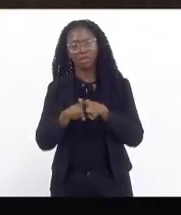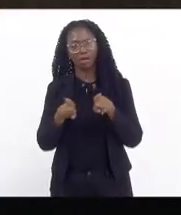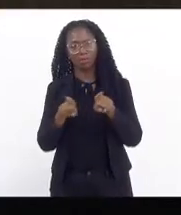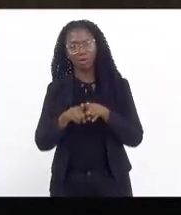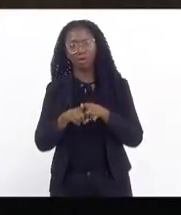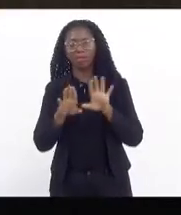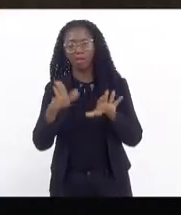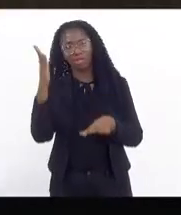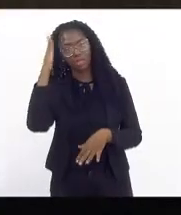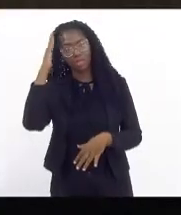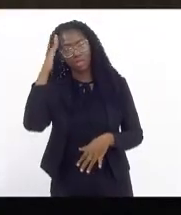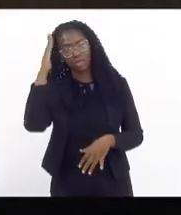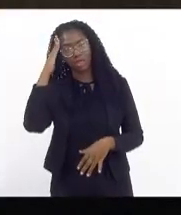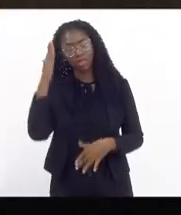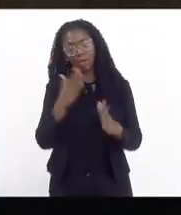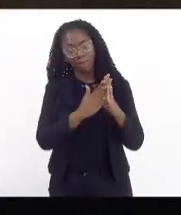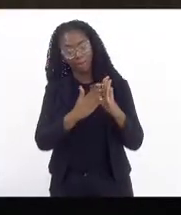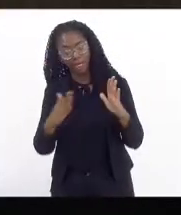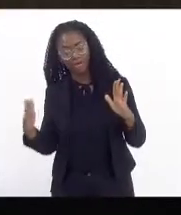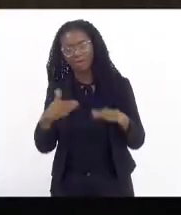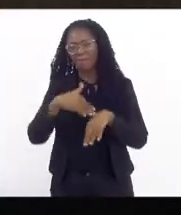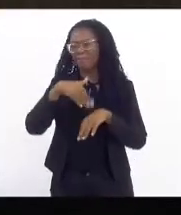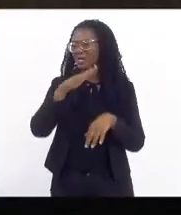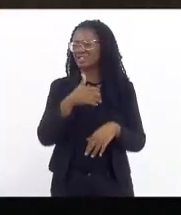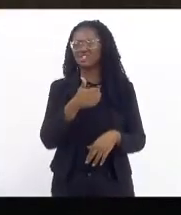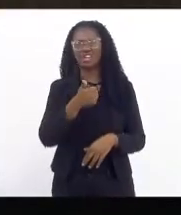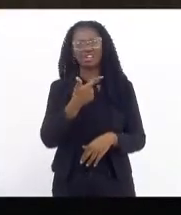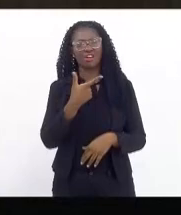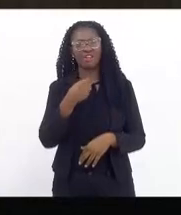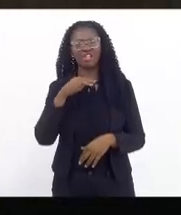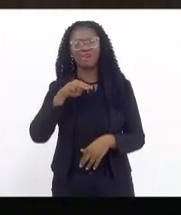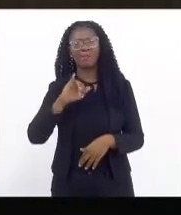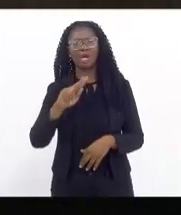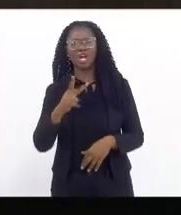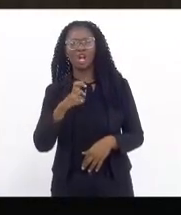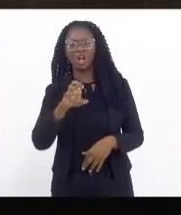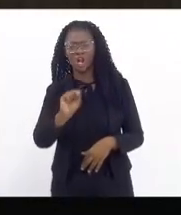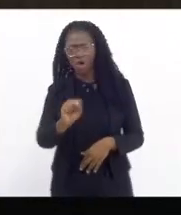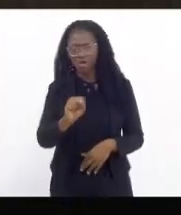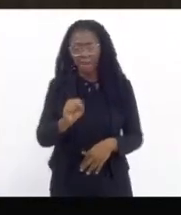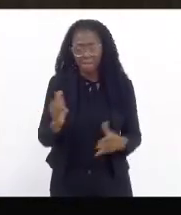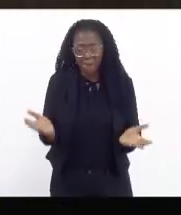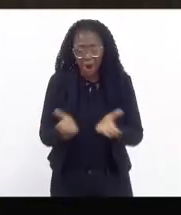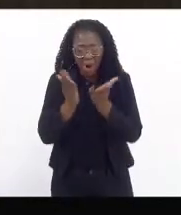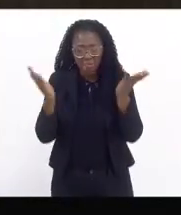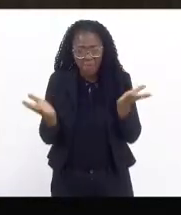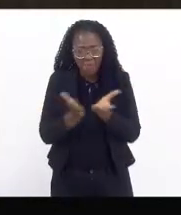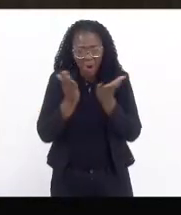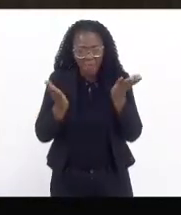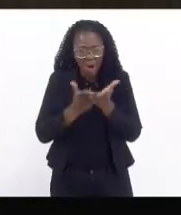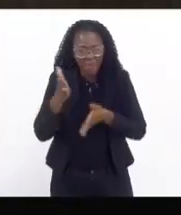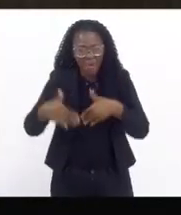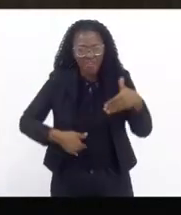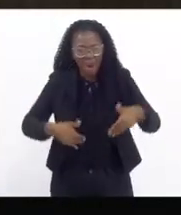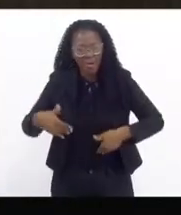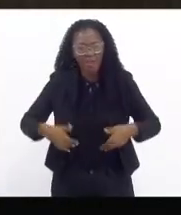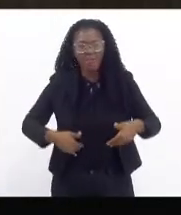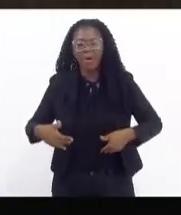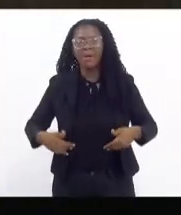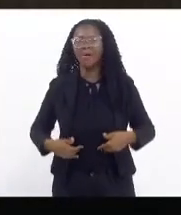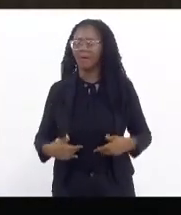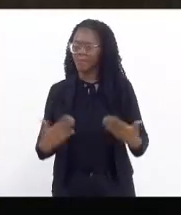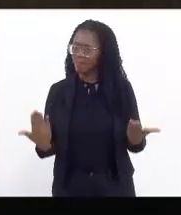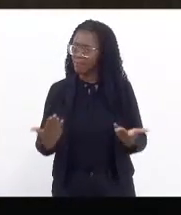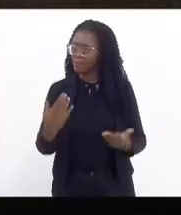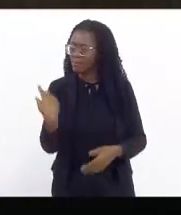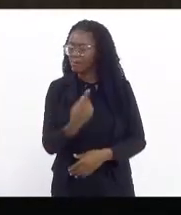temos mais de 20 milhões de pessoas no país, em extrema pobreza, passando fome, a gente até tem